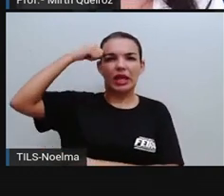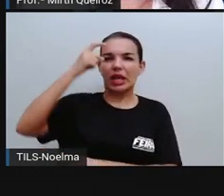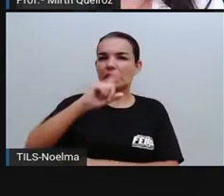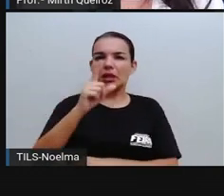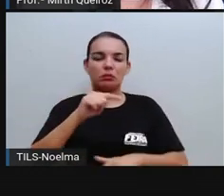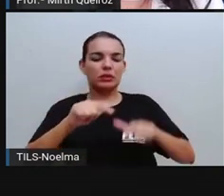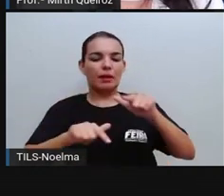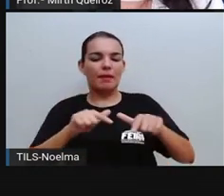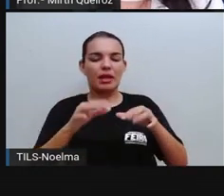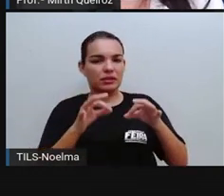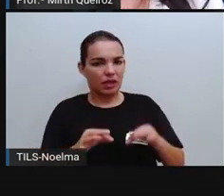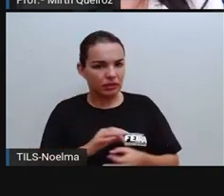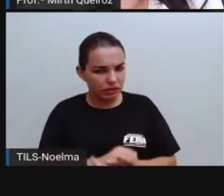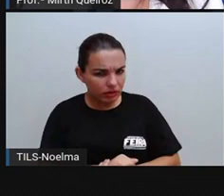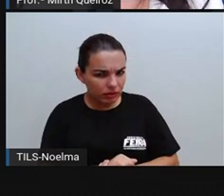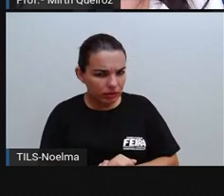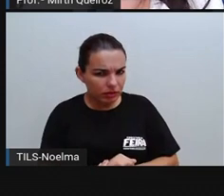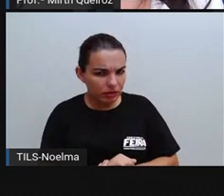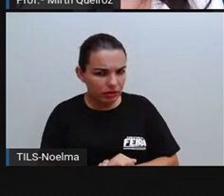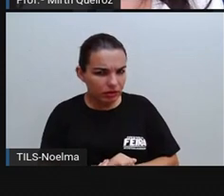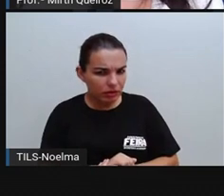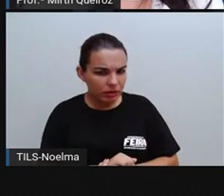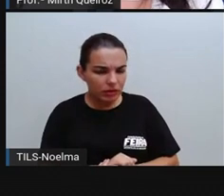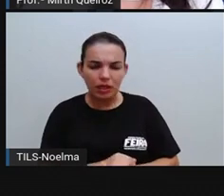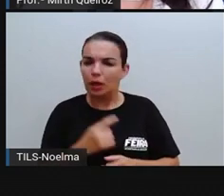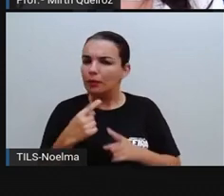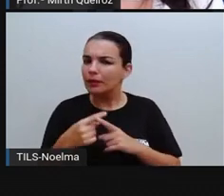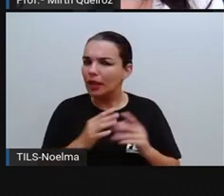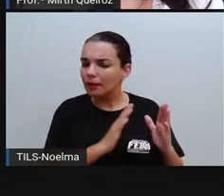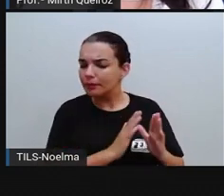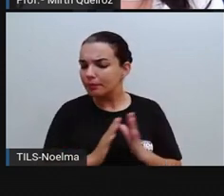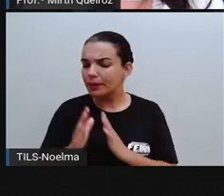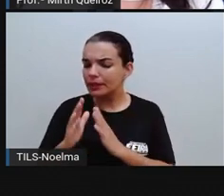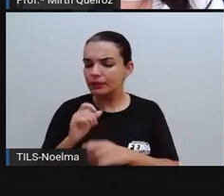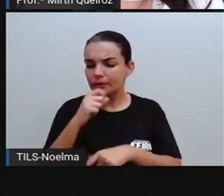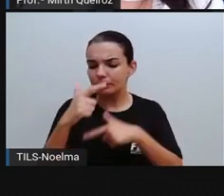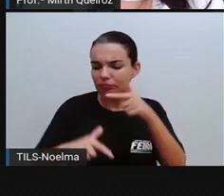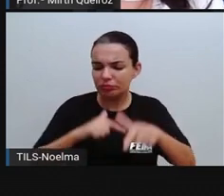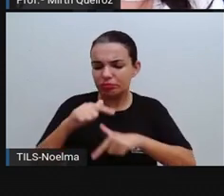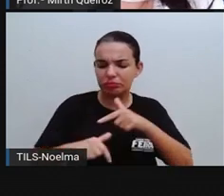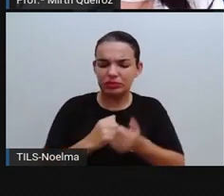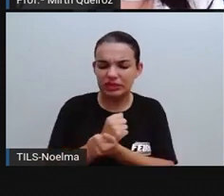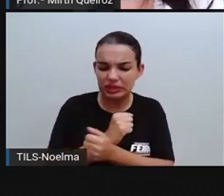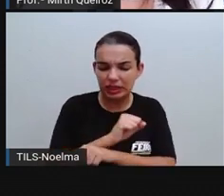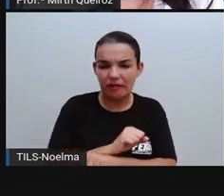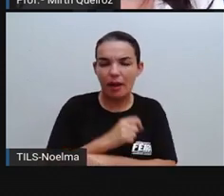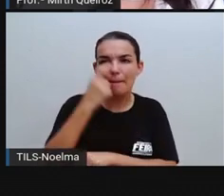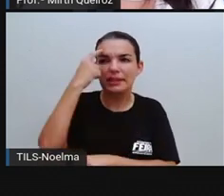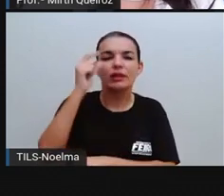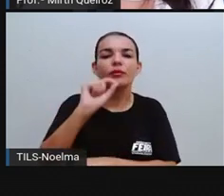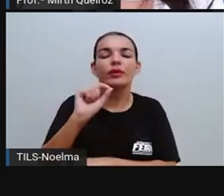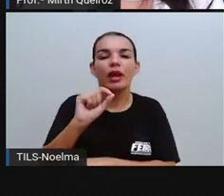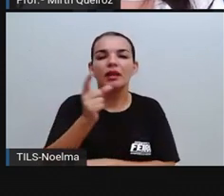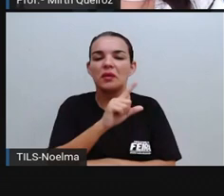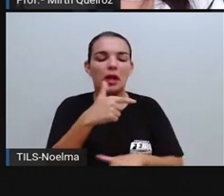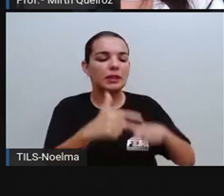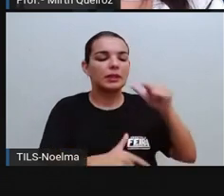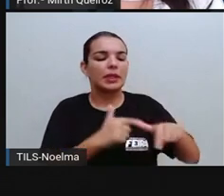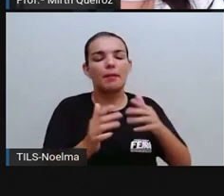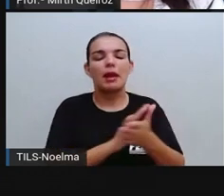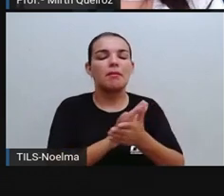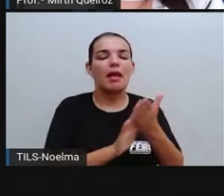época da escravidão, o trabalho dos escravos não era visto como um trabalho de fato. E isso continua se